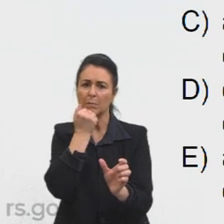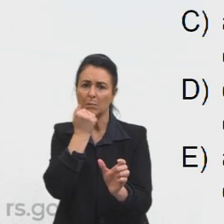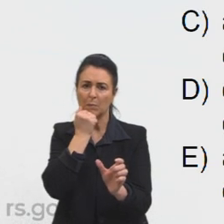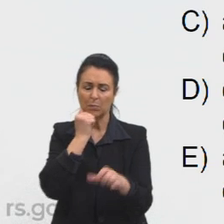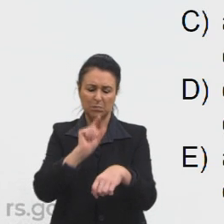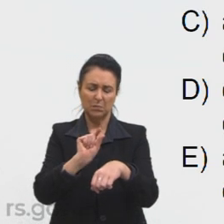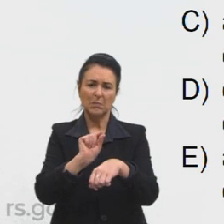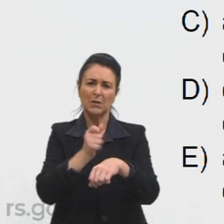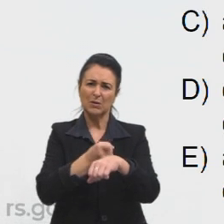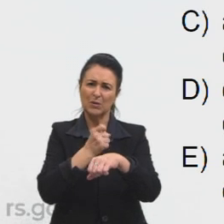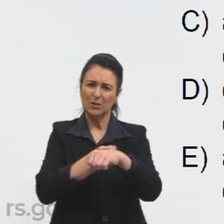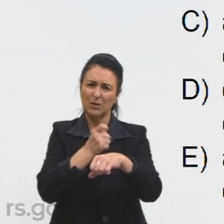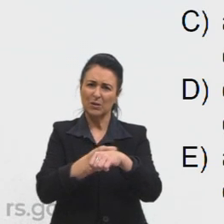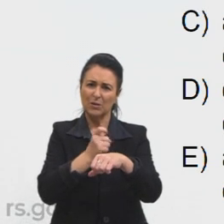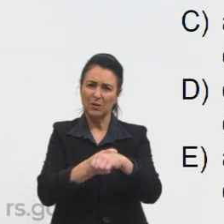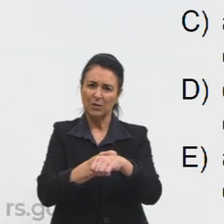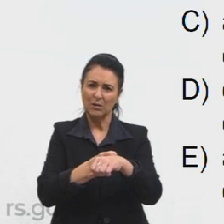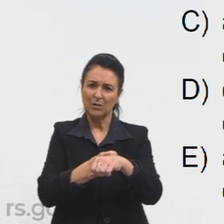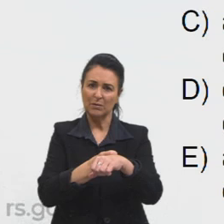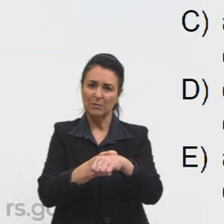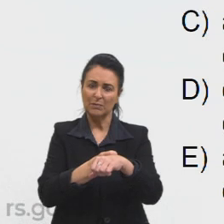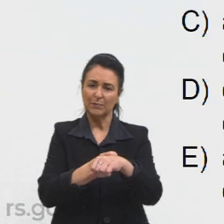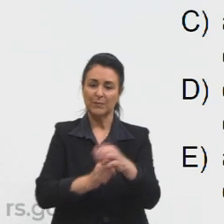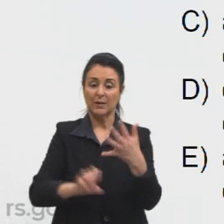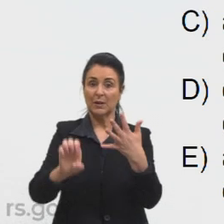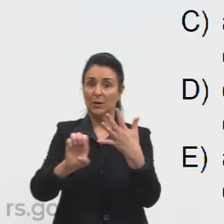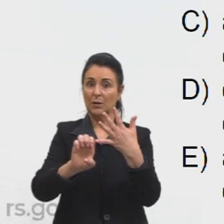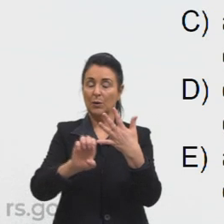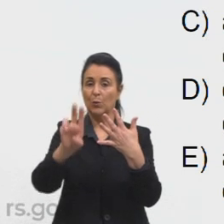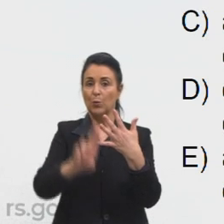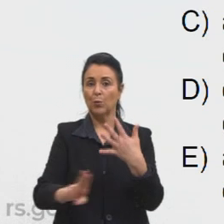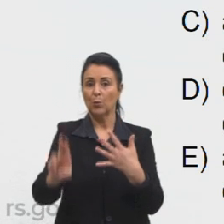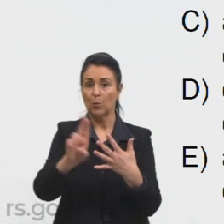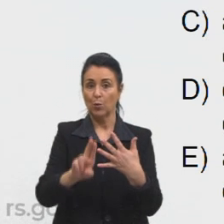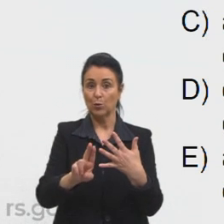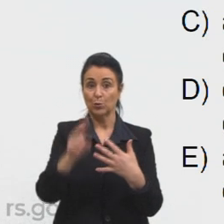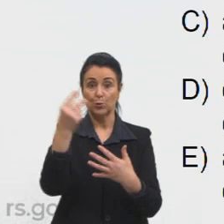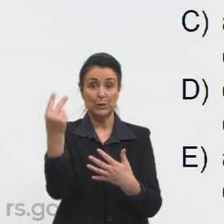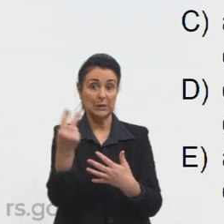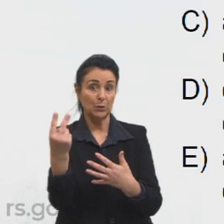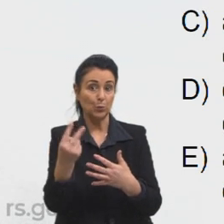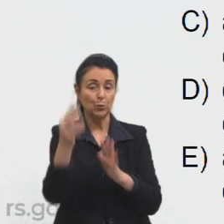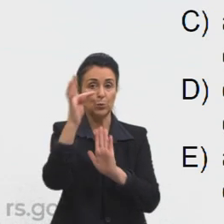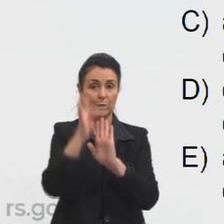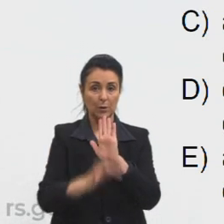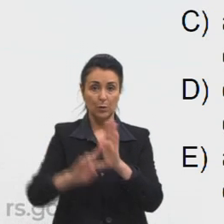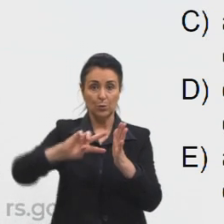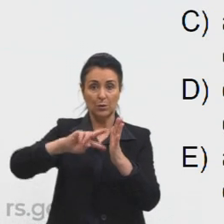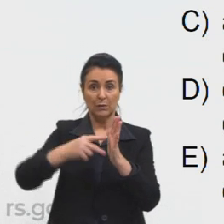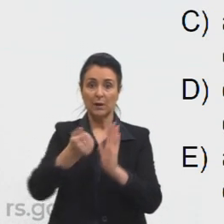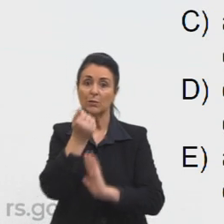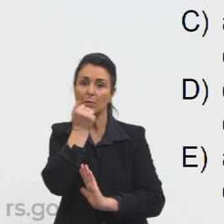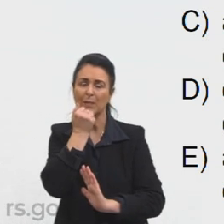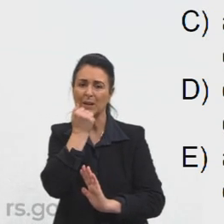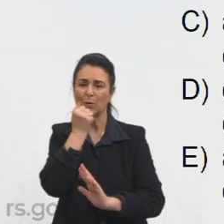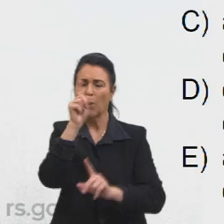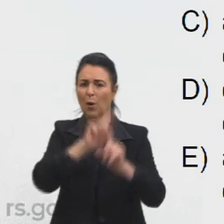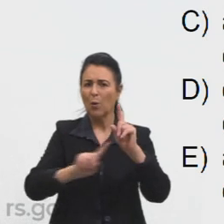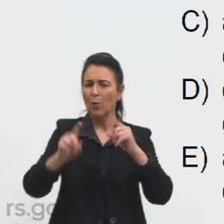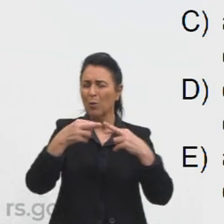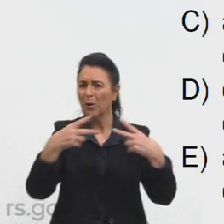e letra E a utilização no segundo texto do significado de pedra como dificuldade